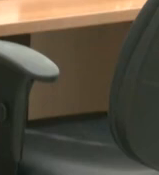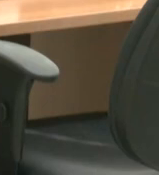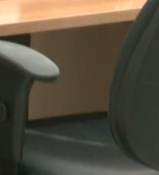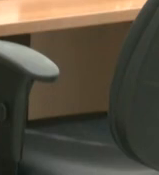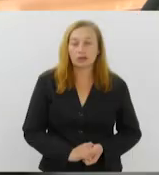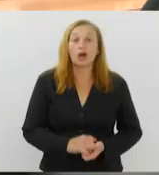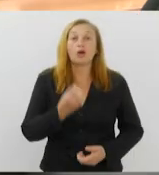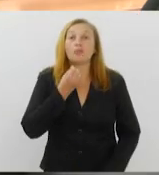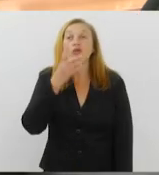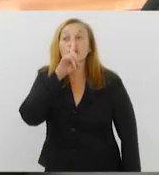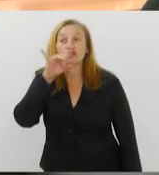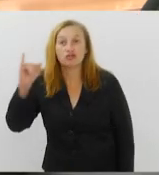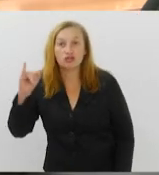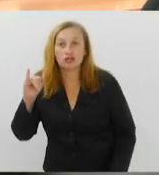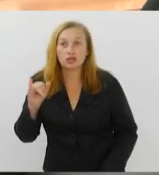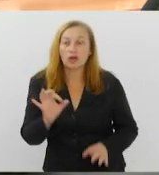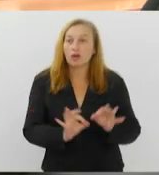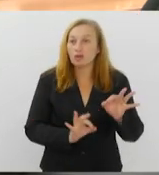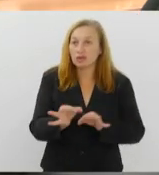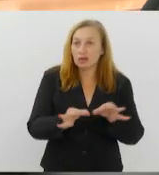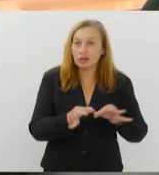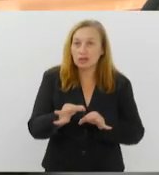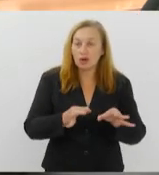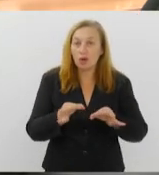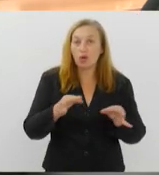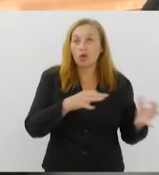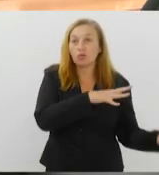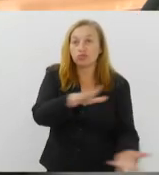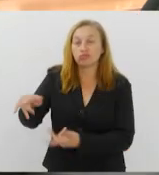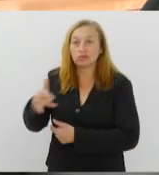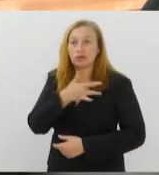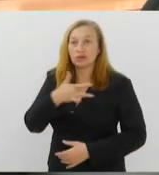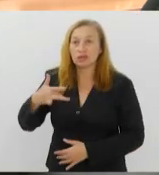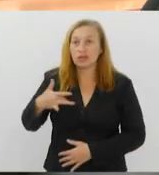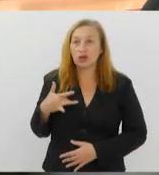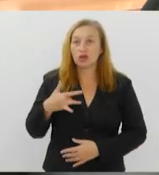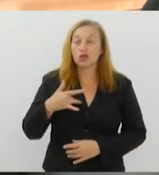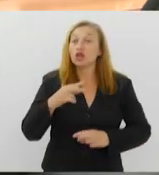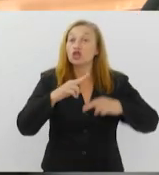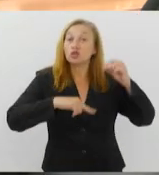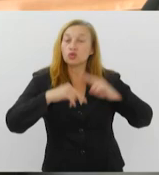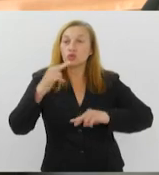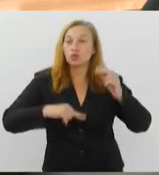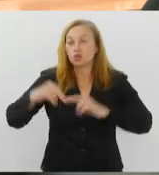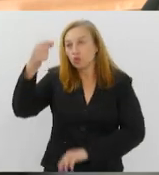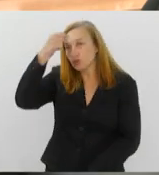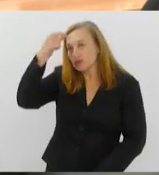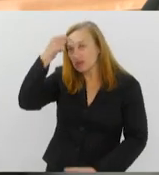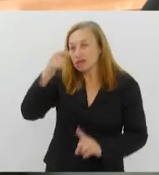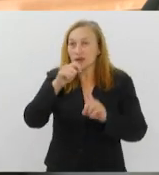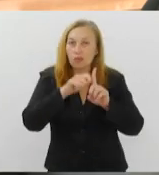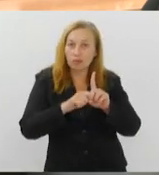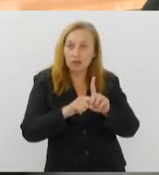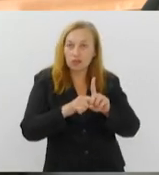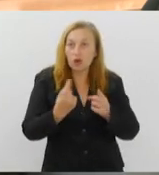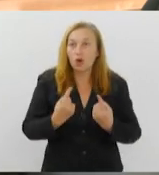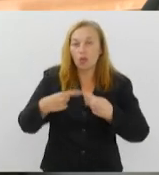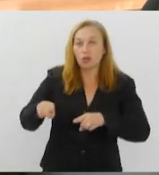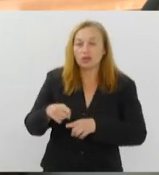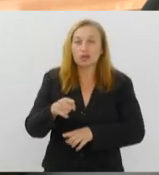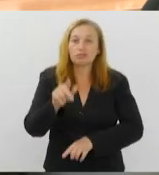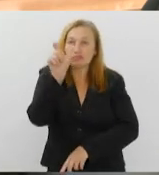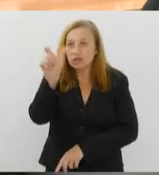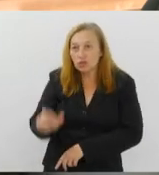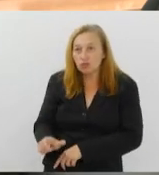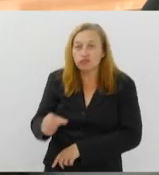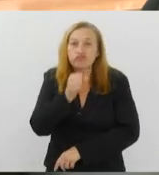Bom Dia. A Organização Mundial da Saúde definiu junho como o mês da conscientização da violência contra a pessoa idosa